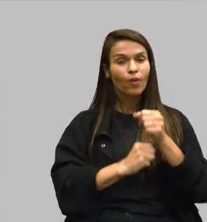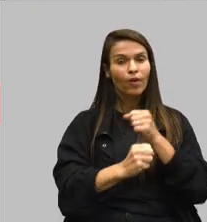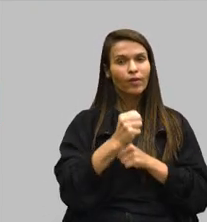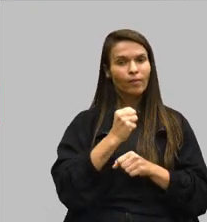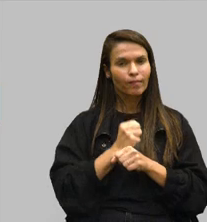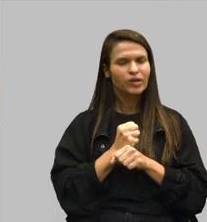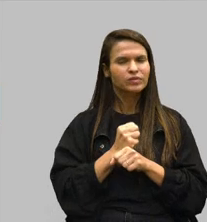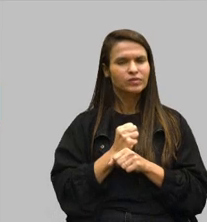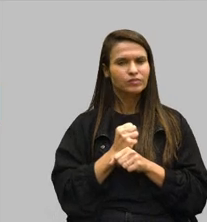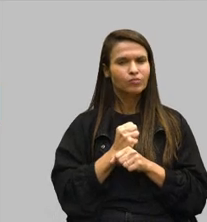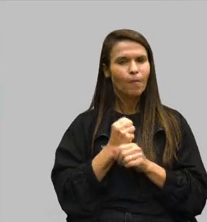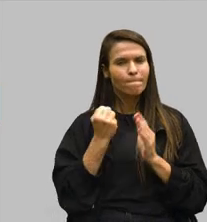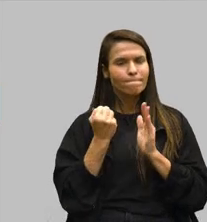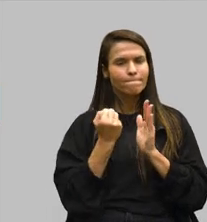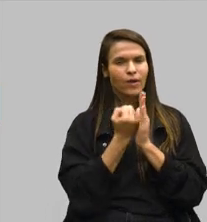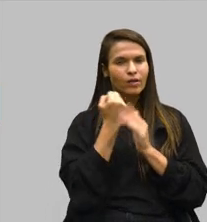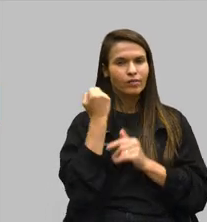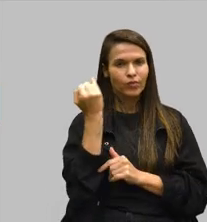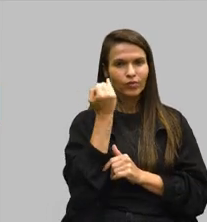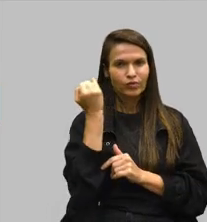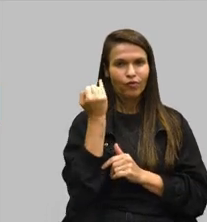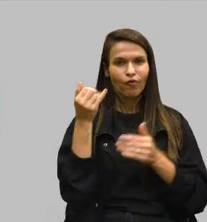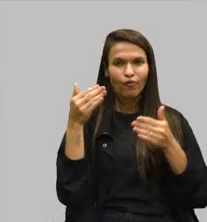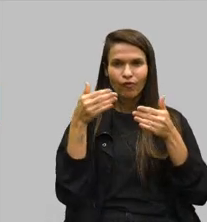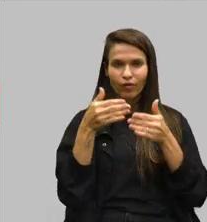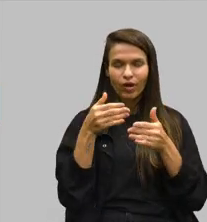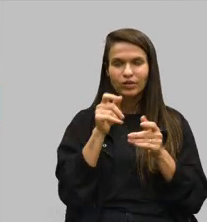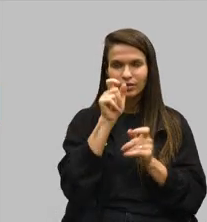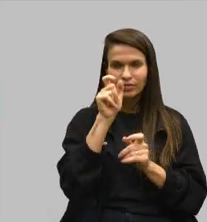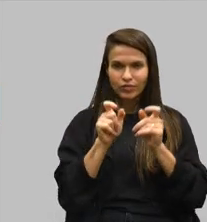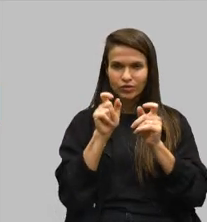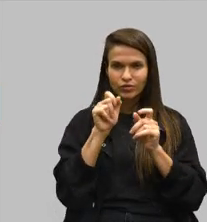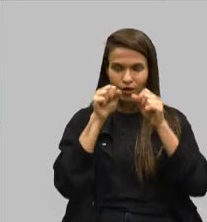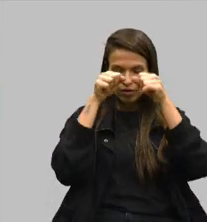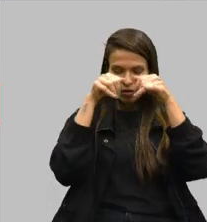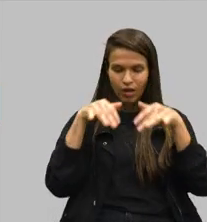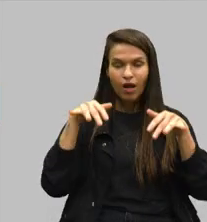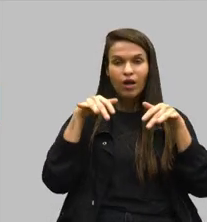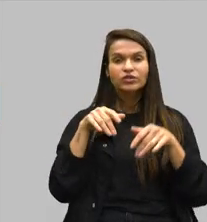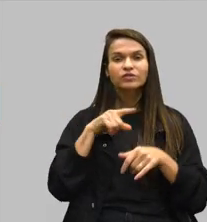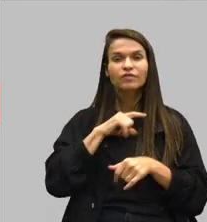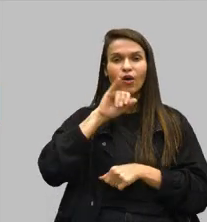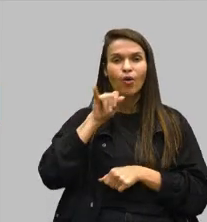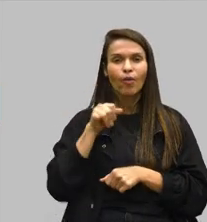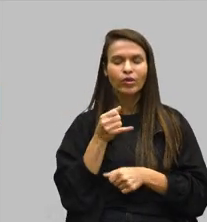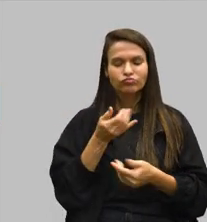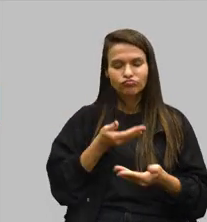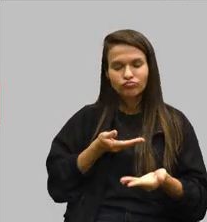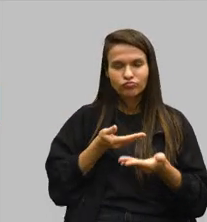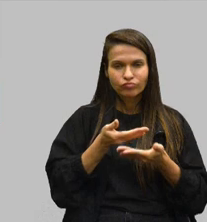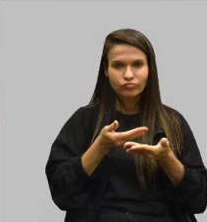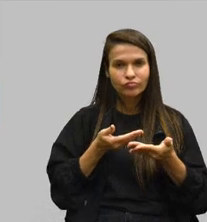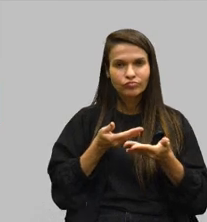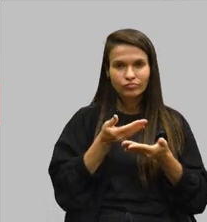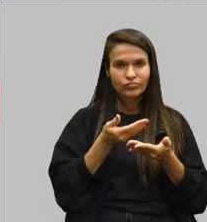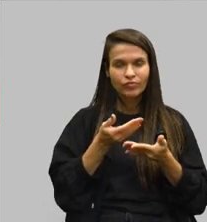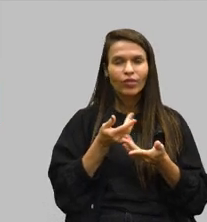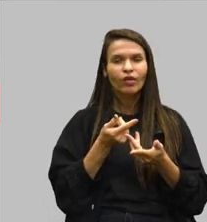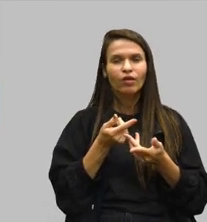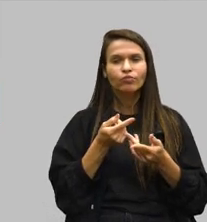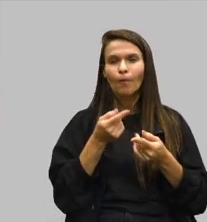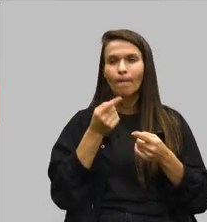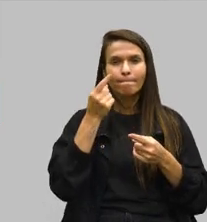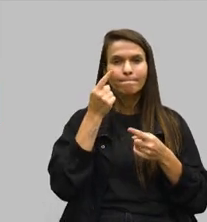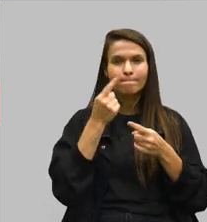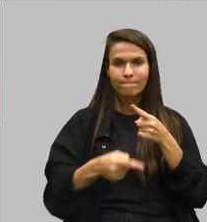crucial para a causa das pessoas atípicas em que nós tivemos a oportunidade de articular a derrubada do veto em cima da